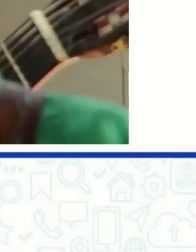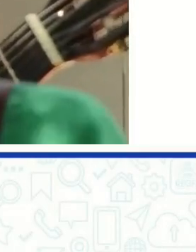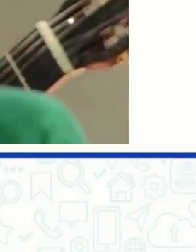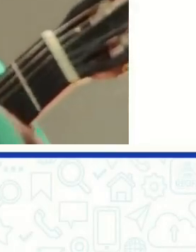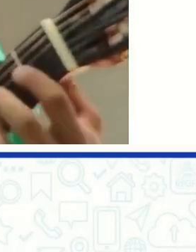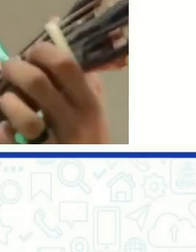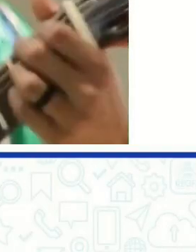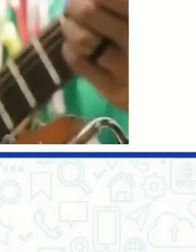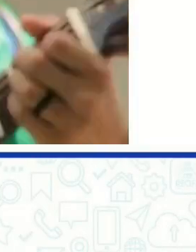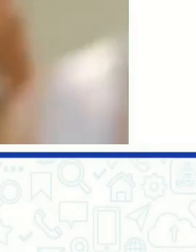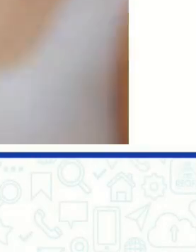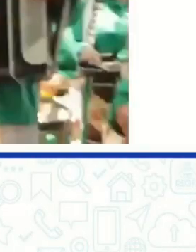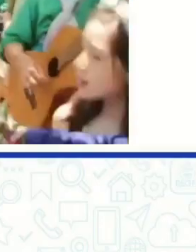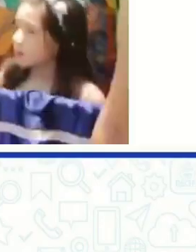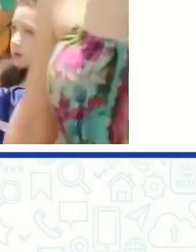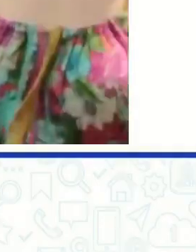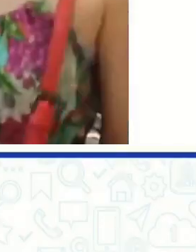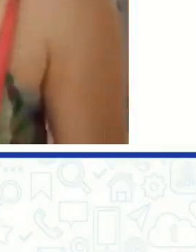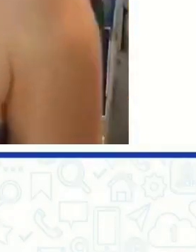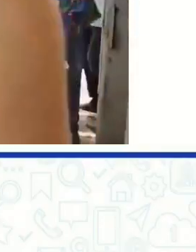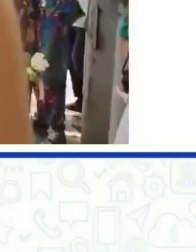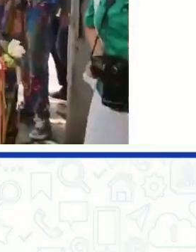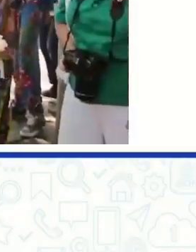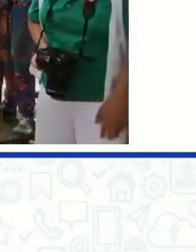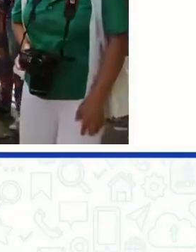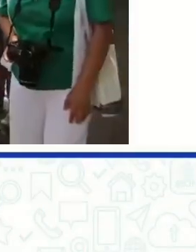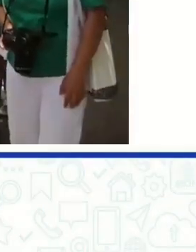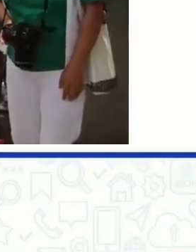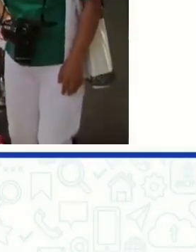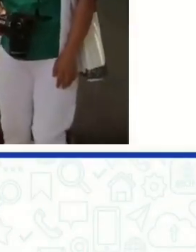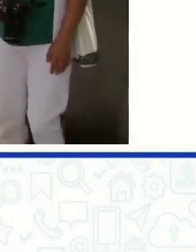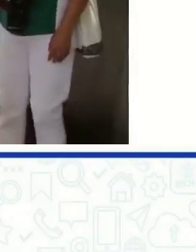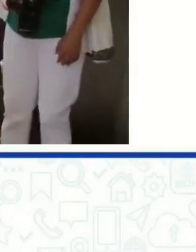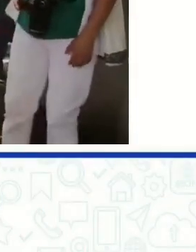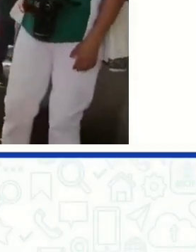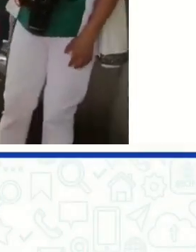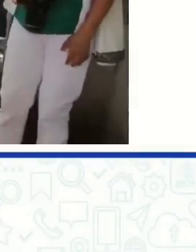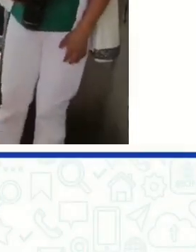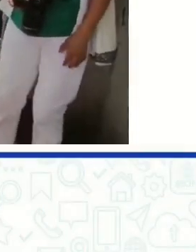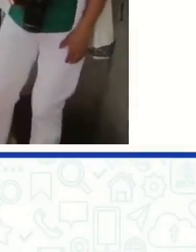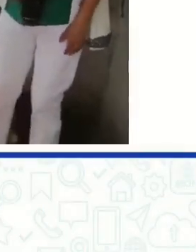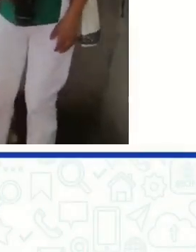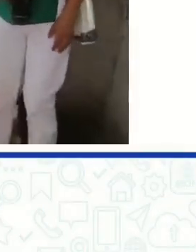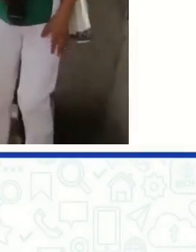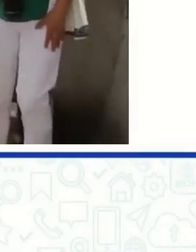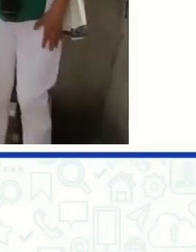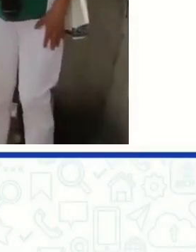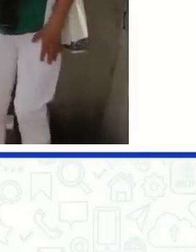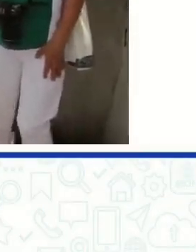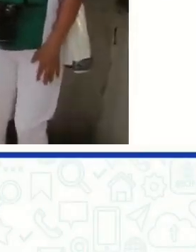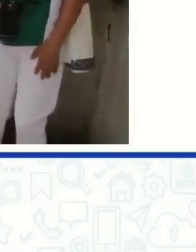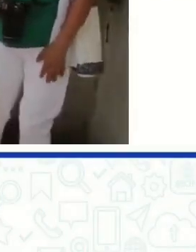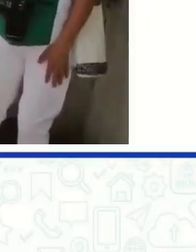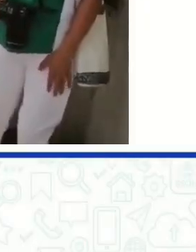Para a nossa salvação. Para